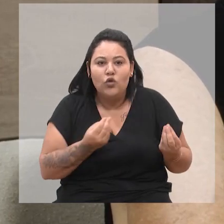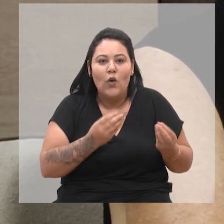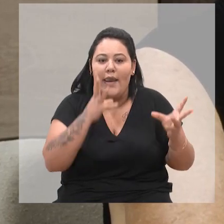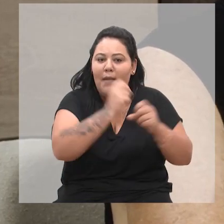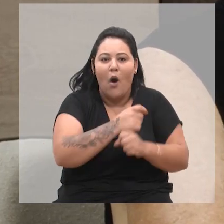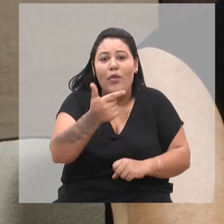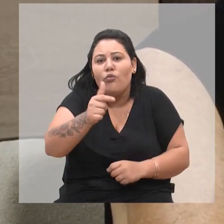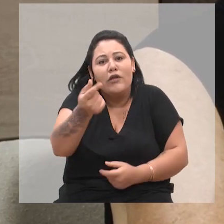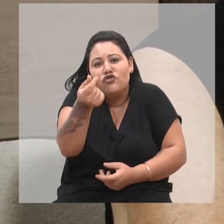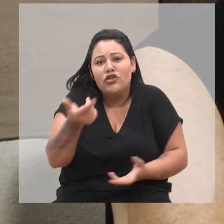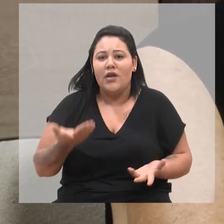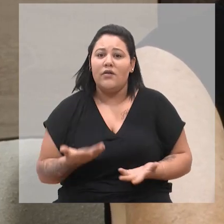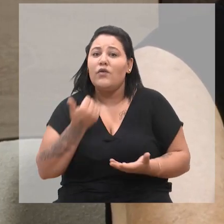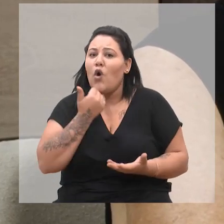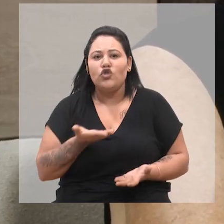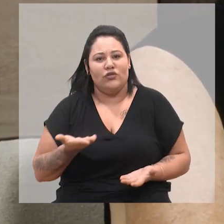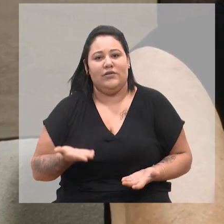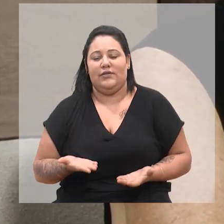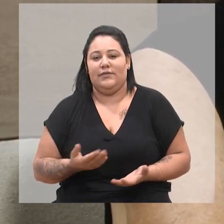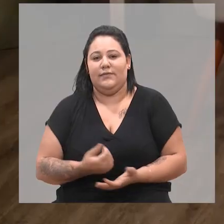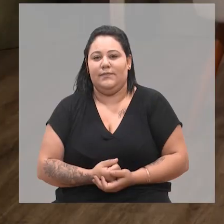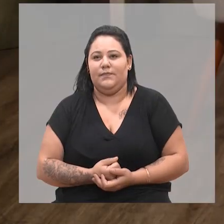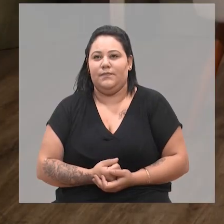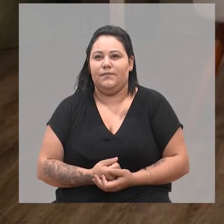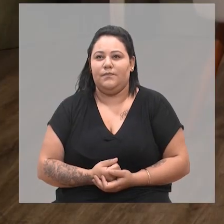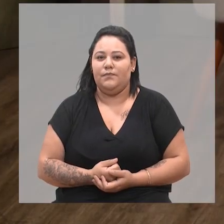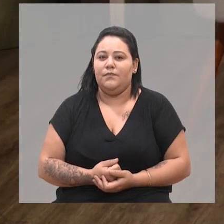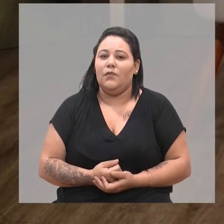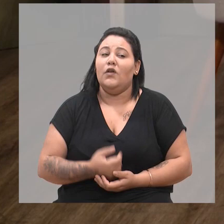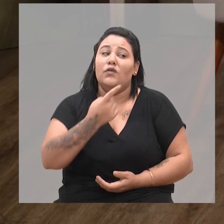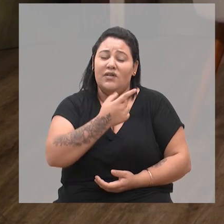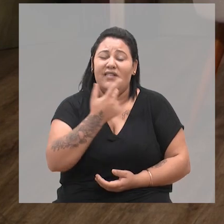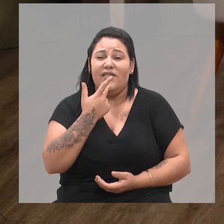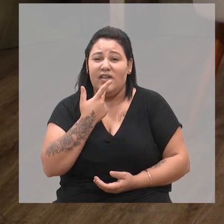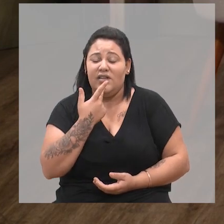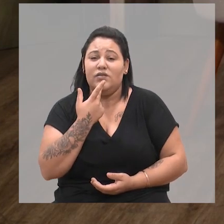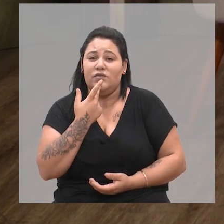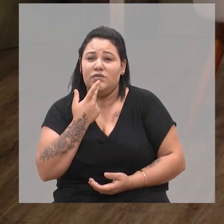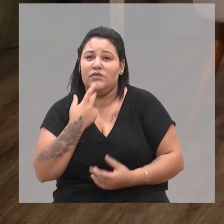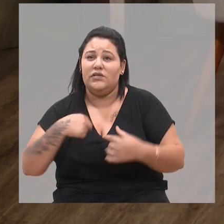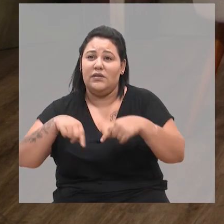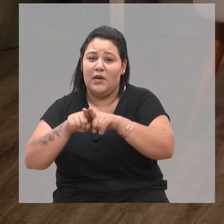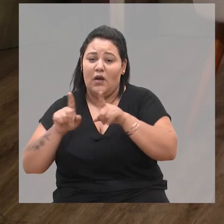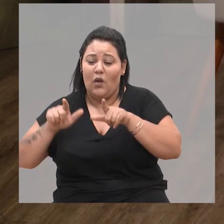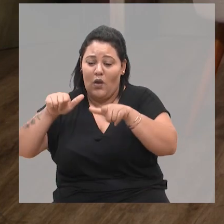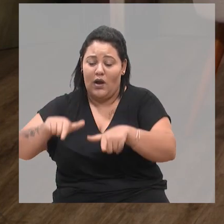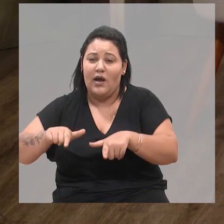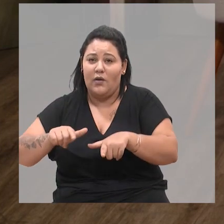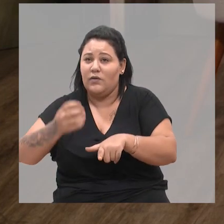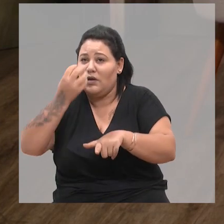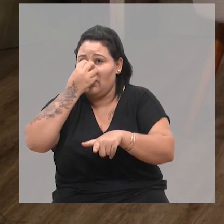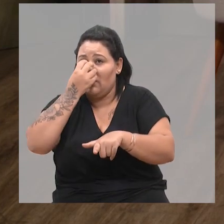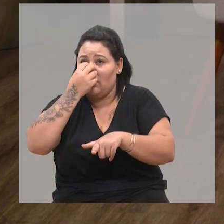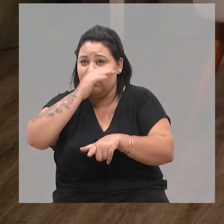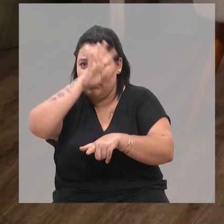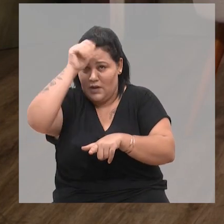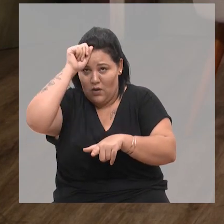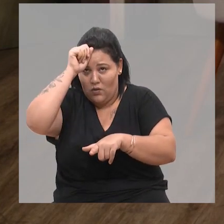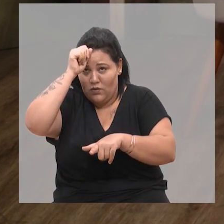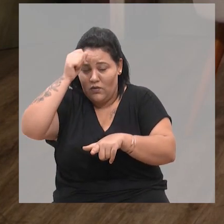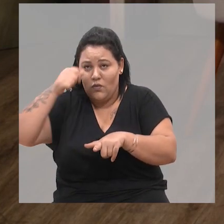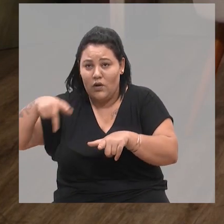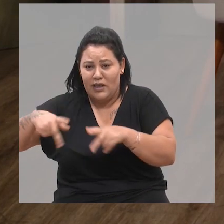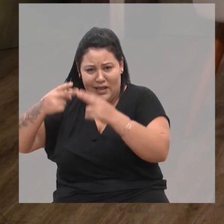aí é outra coisa que eu quero. A senhora se refere ao mais recente formato de canil municipal, que foi inaugurado recentemente.